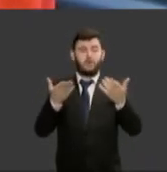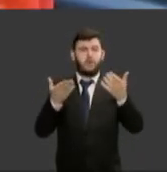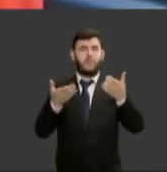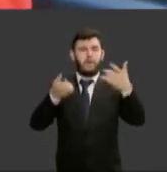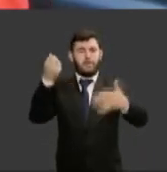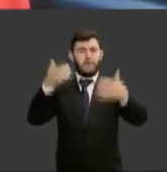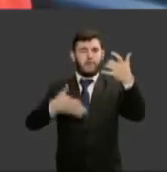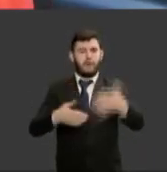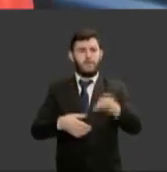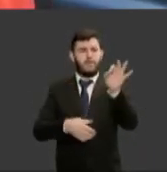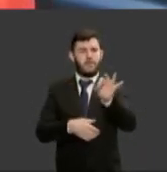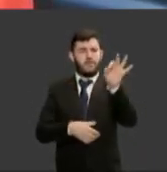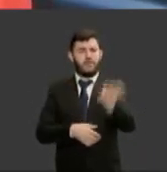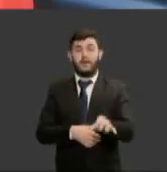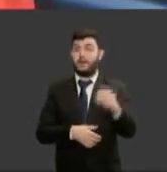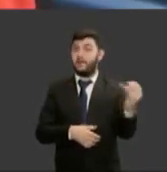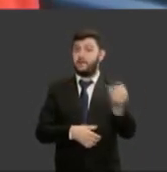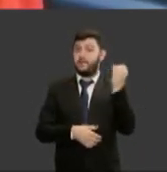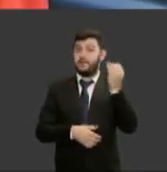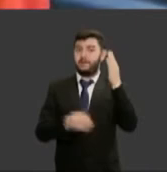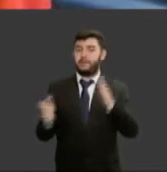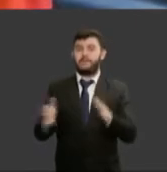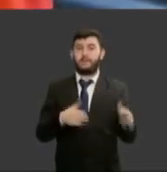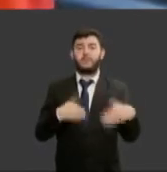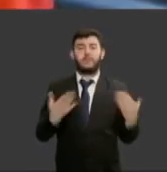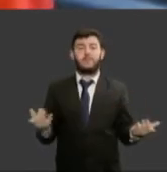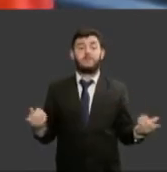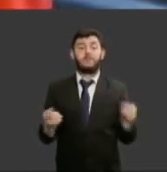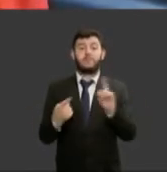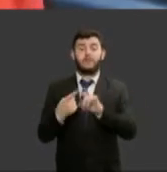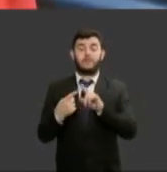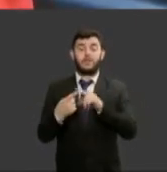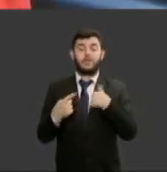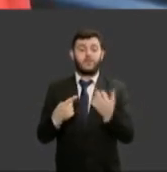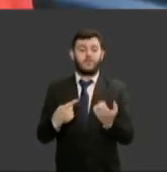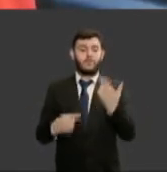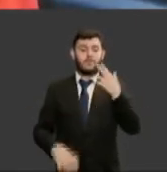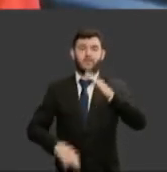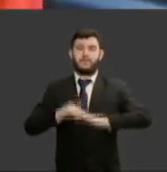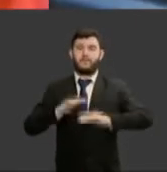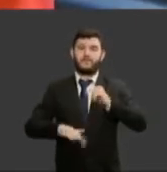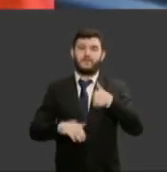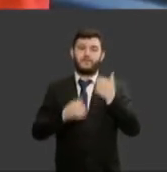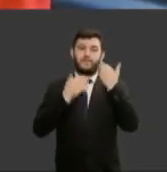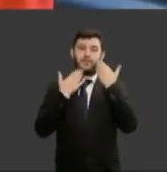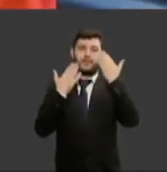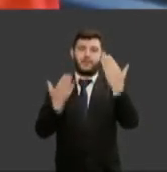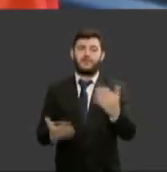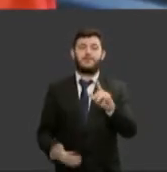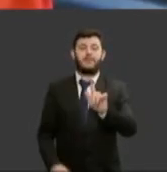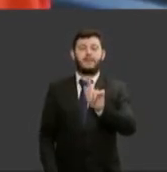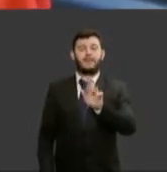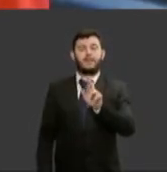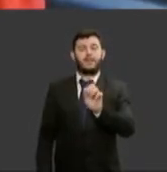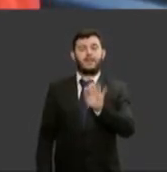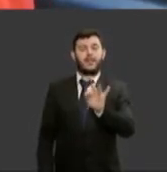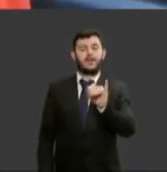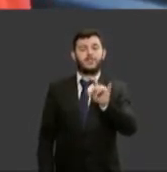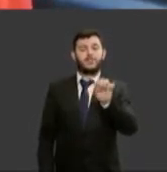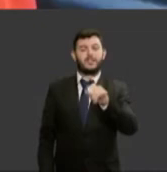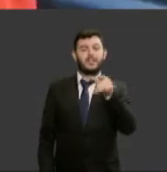nosso encontro de hoje queria em primeiro lugar exercer a minha gratidão a gratidão por todas as mulheres que me